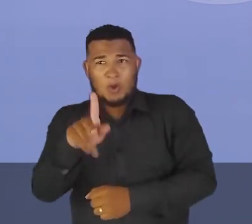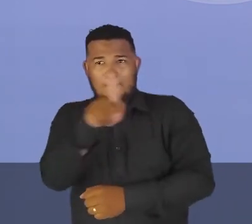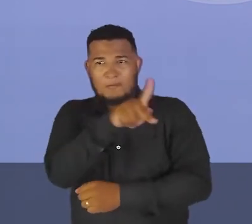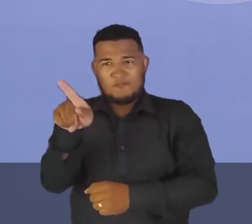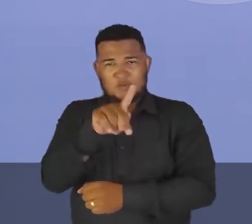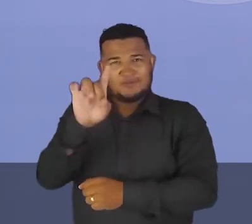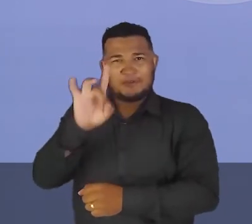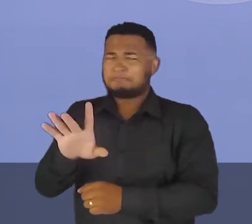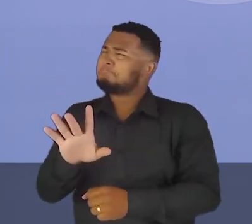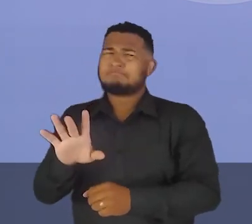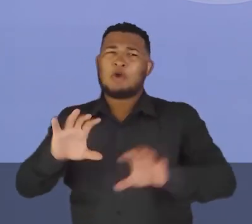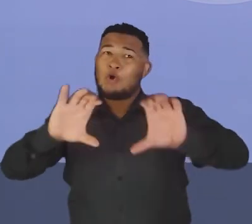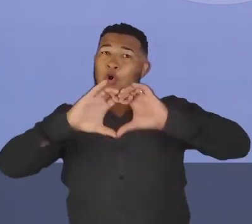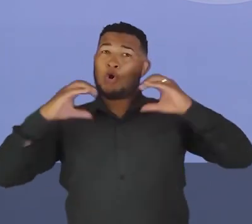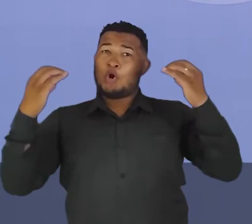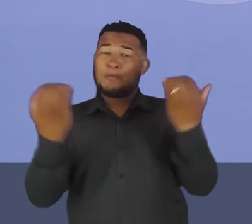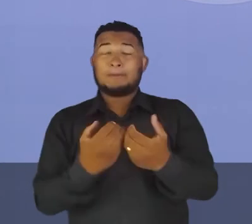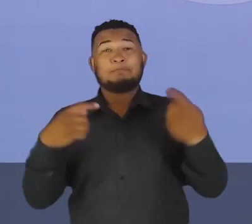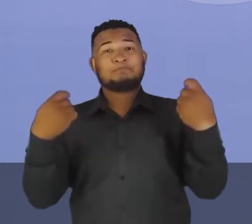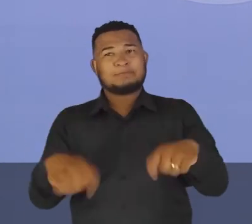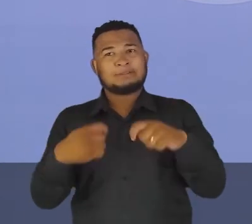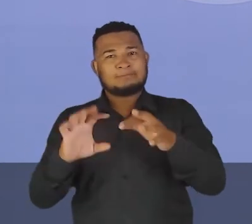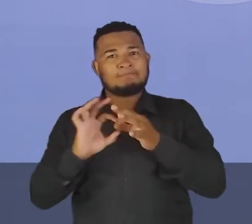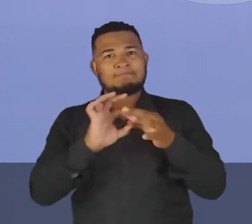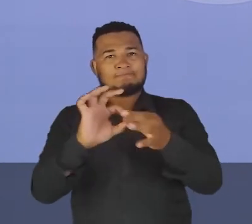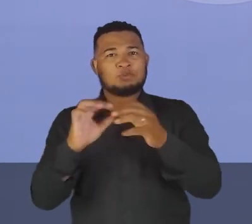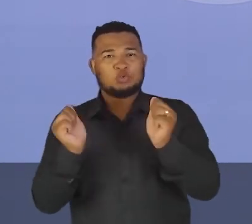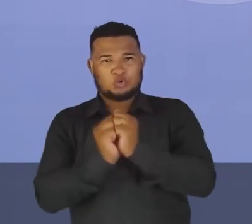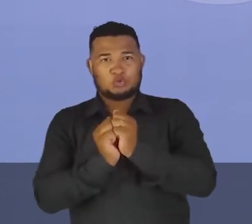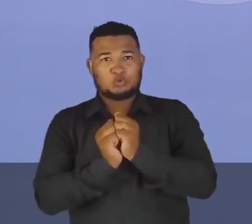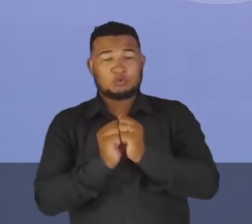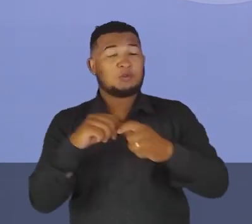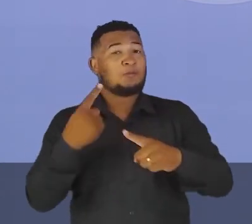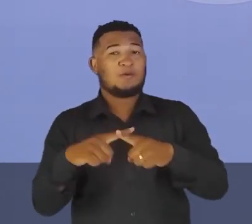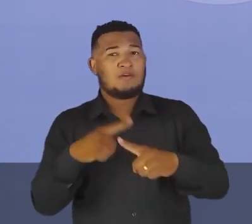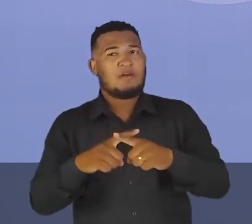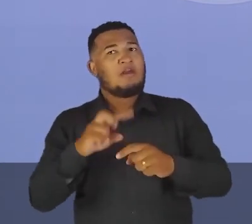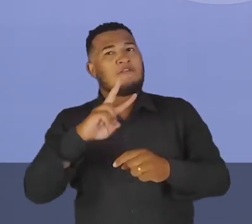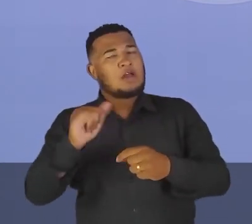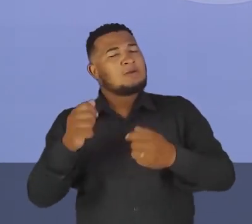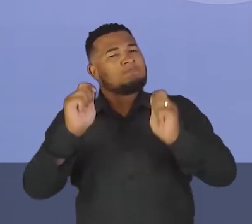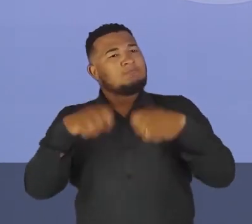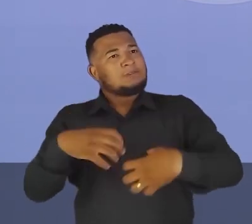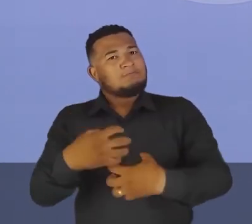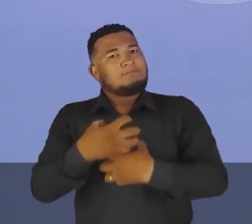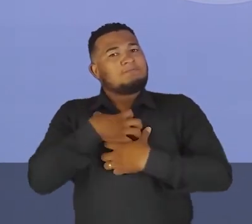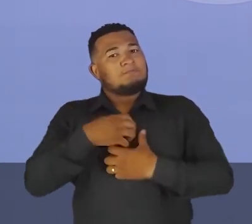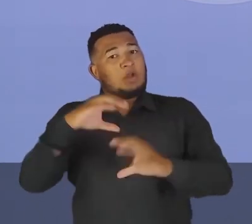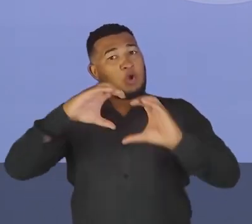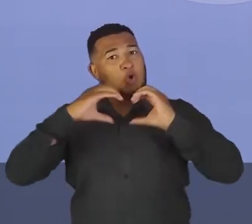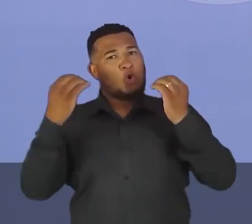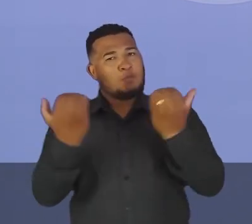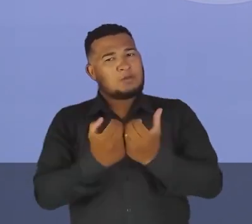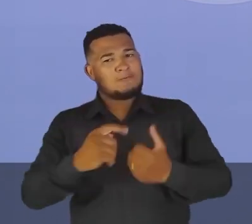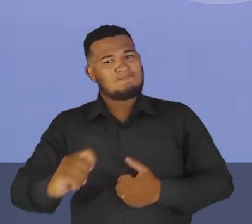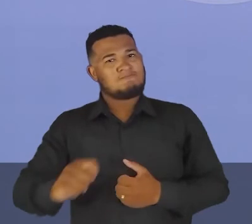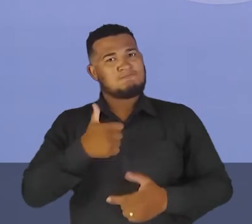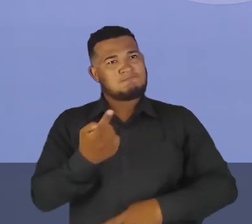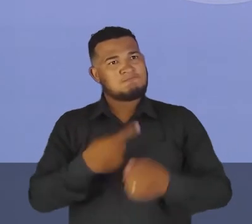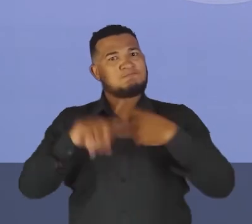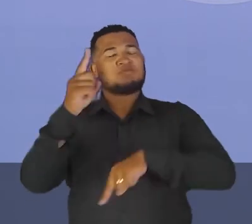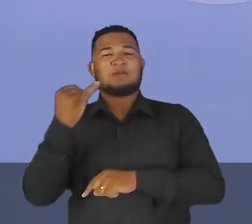A comunidade toda também, ela deve estar inserida nesse processo, tá? Porque isso aí vai trazer para a comunidade ganhos muito